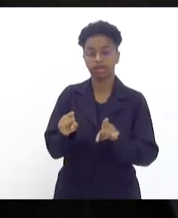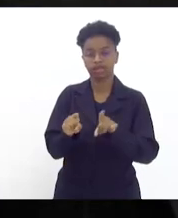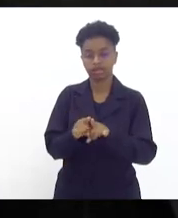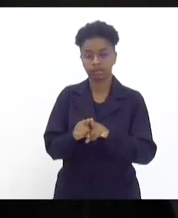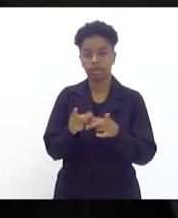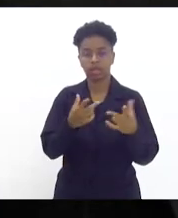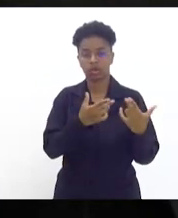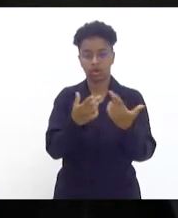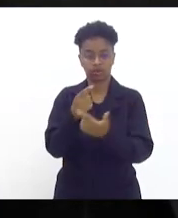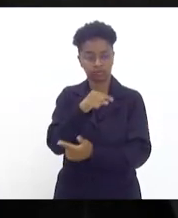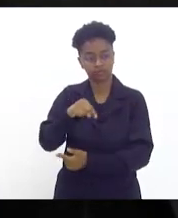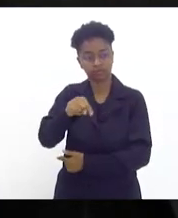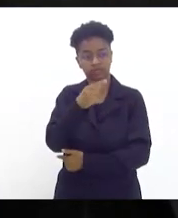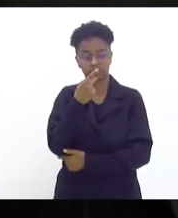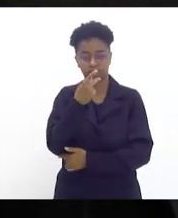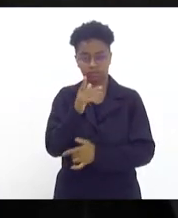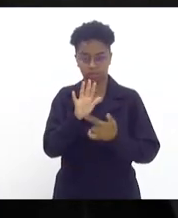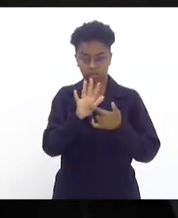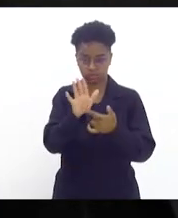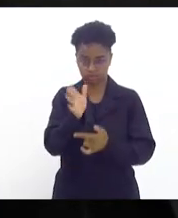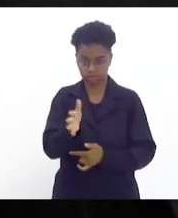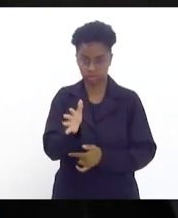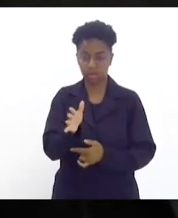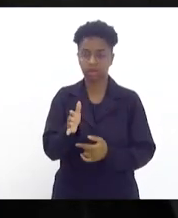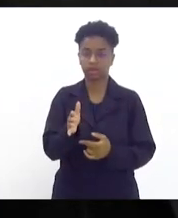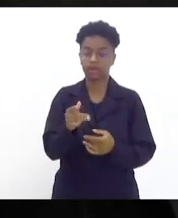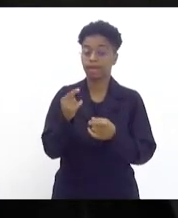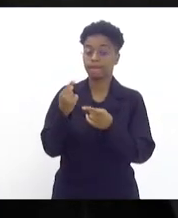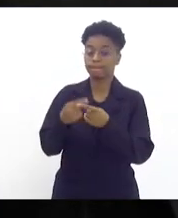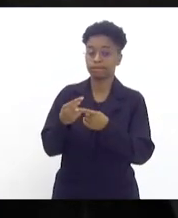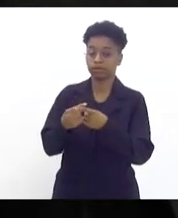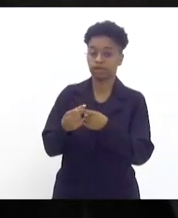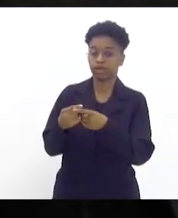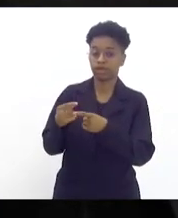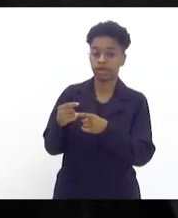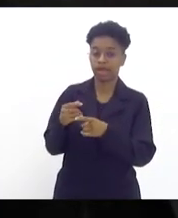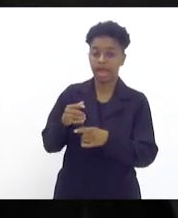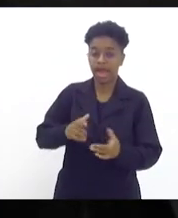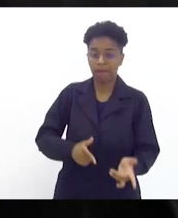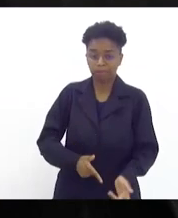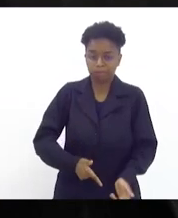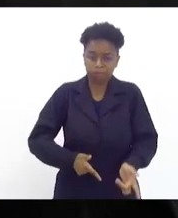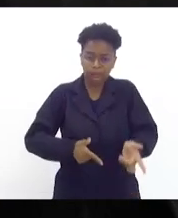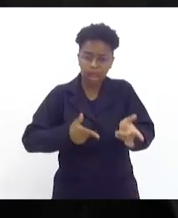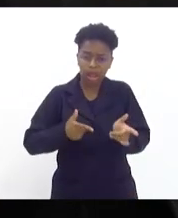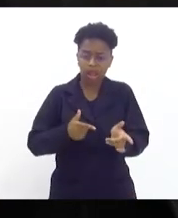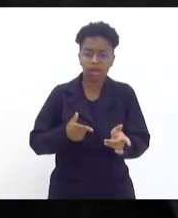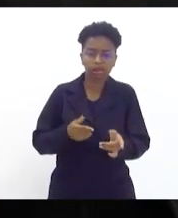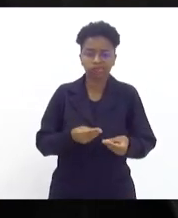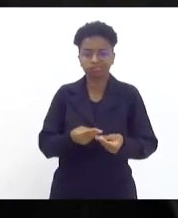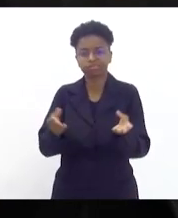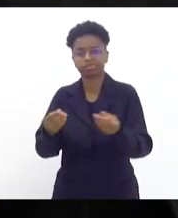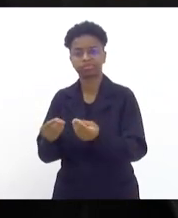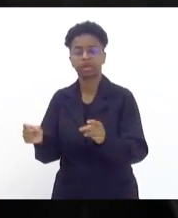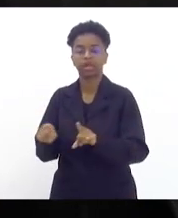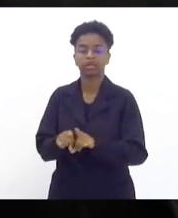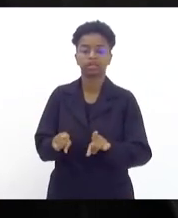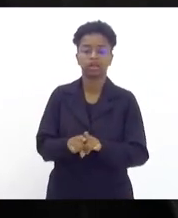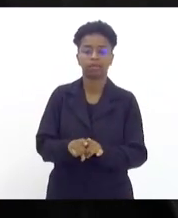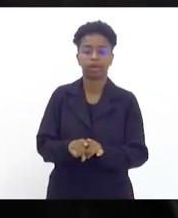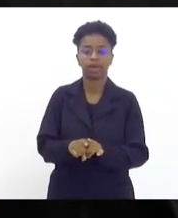vossa excelência destacou, porque o ingresso de armas pesadas, assim como também